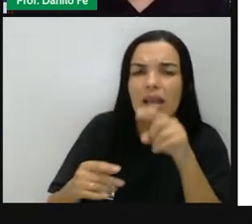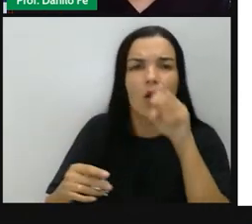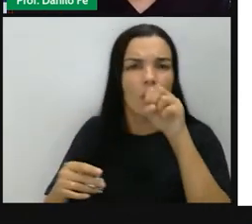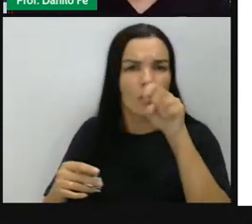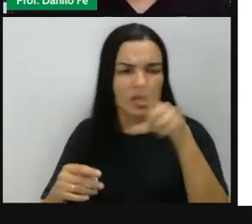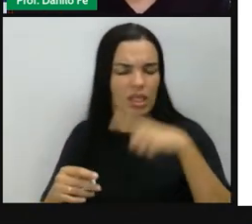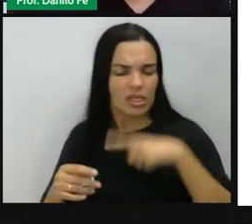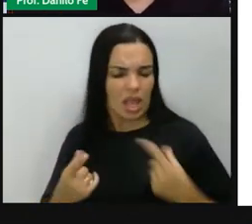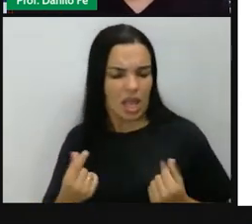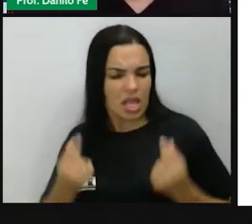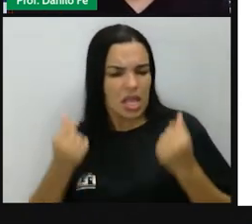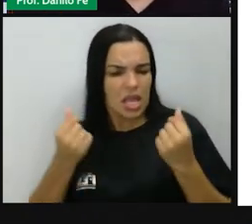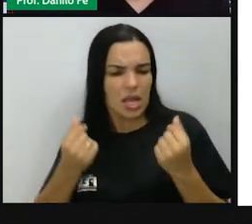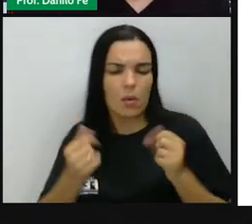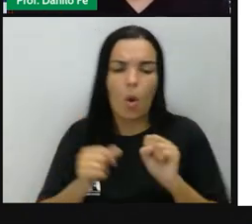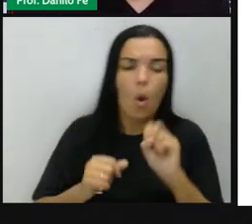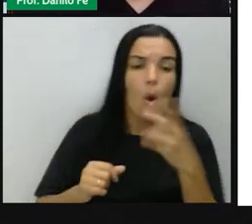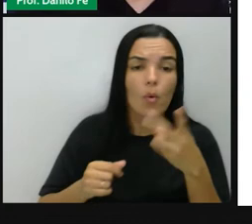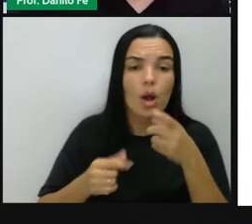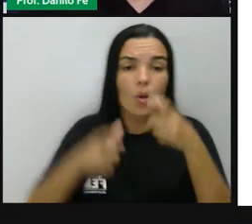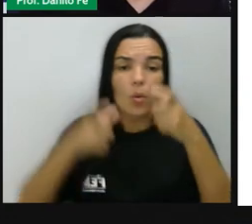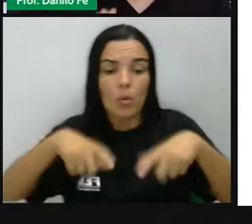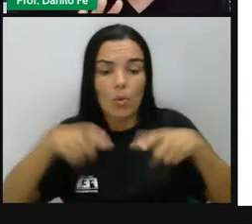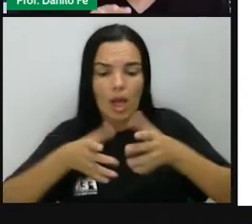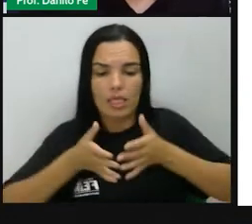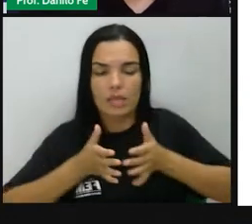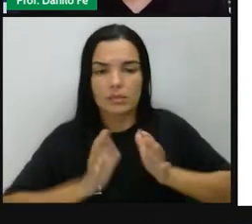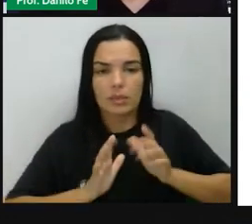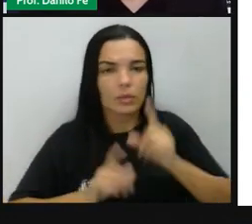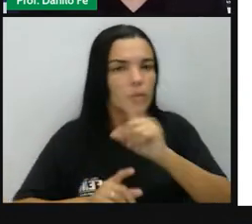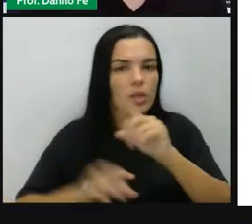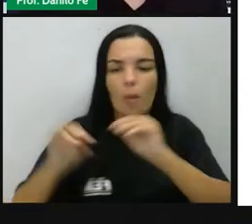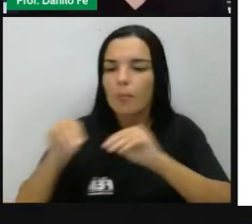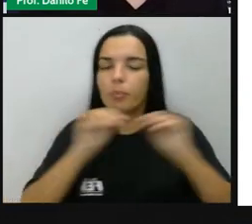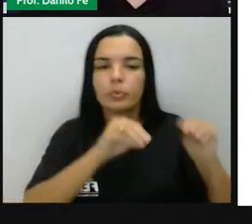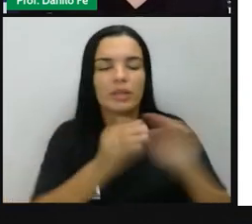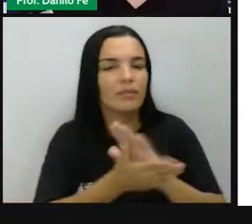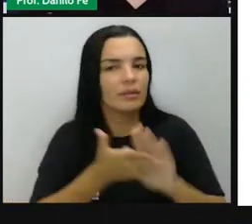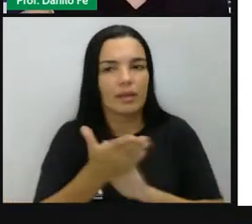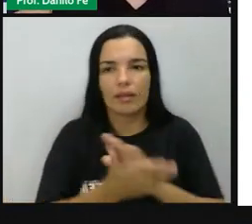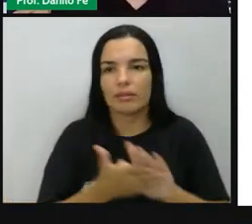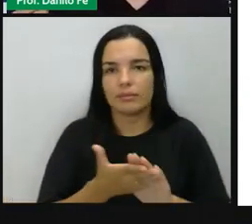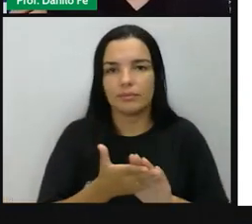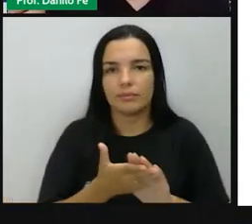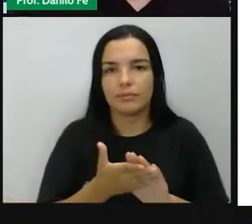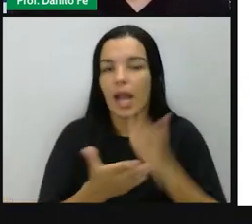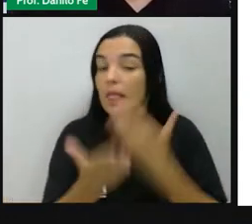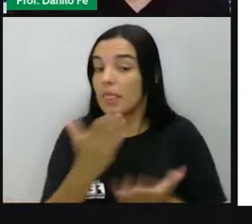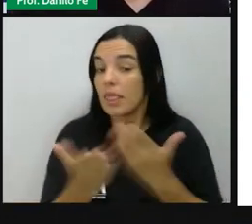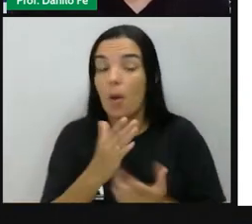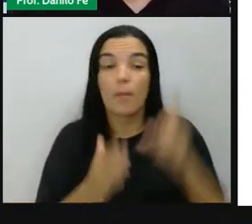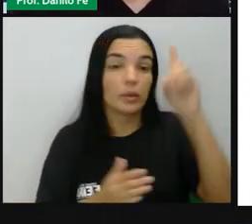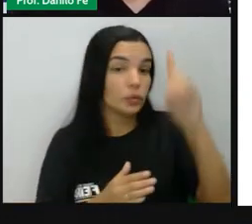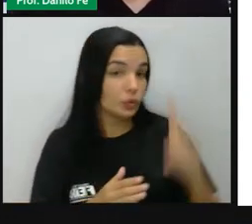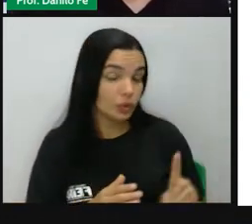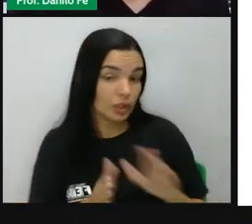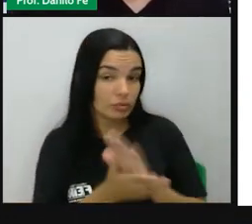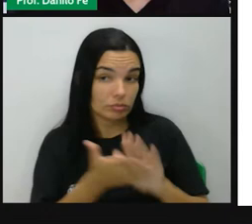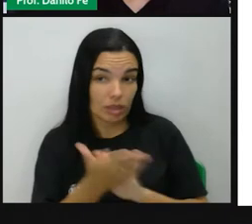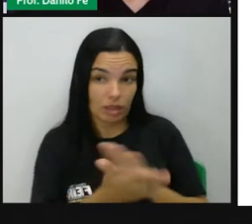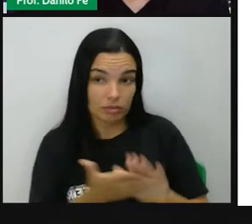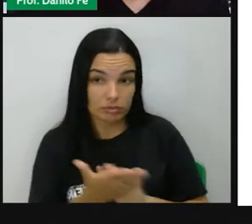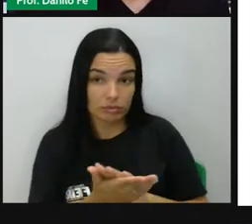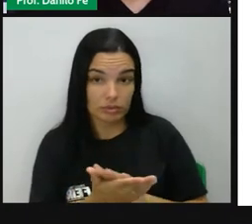o seu lugar de nascimento não era alterado. Explicando direito. Mesmo que você fosse um alto comerciante